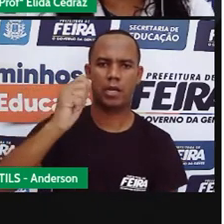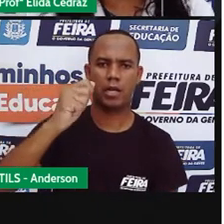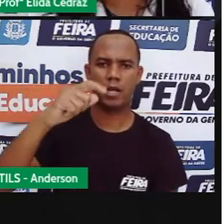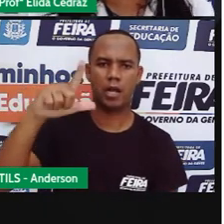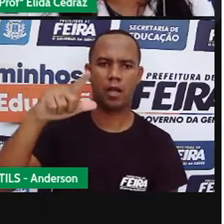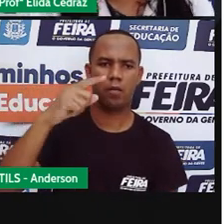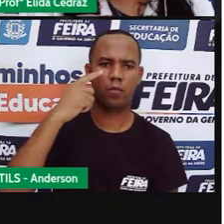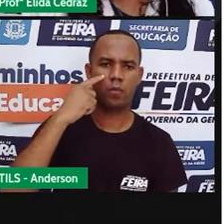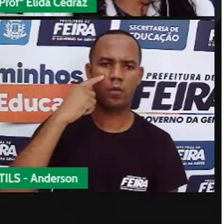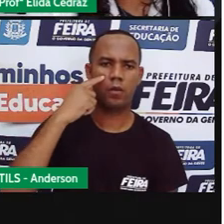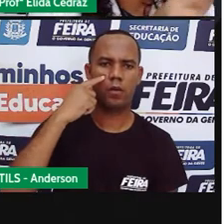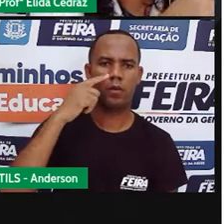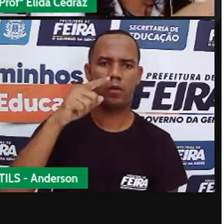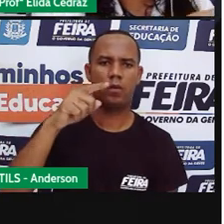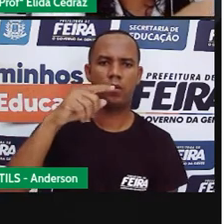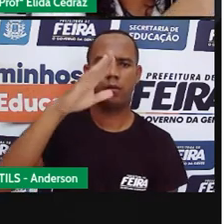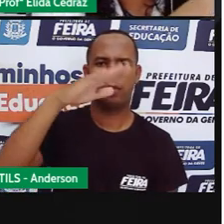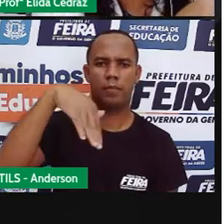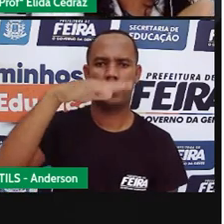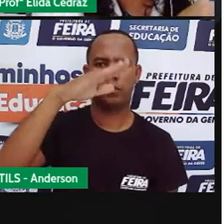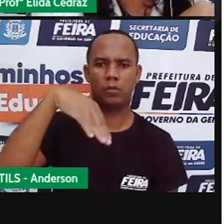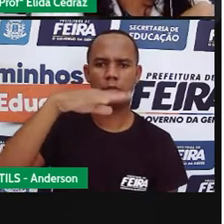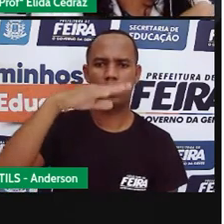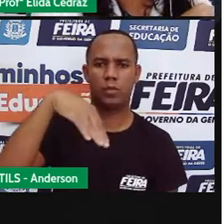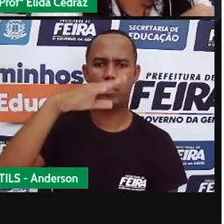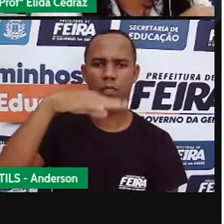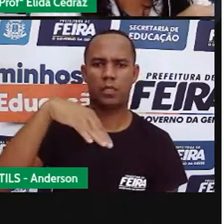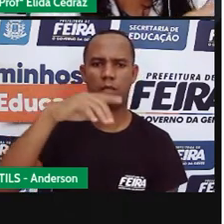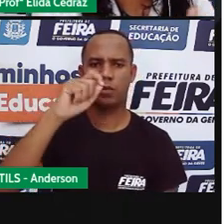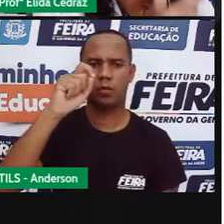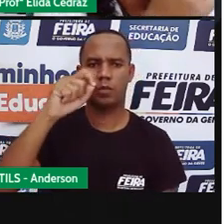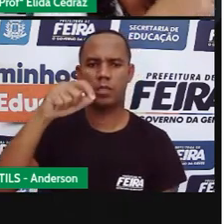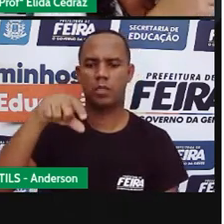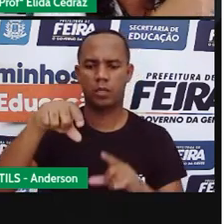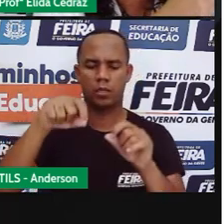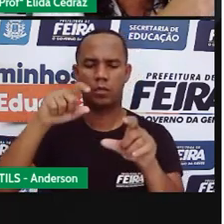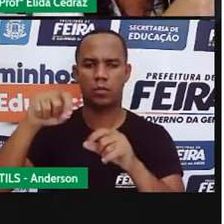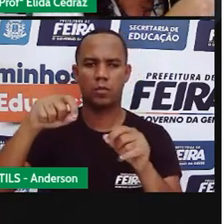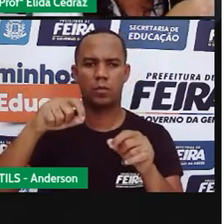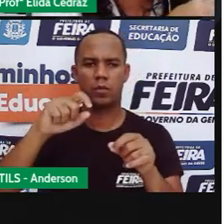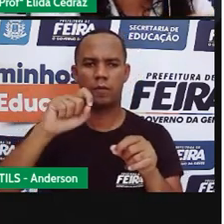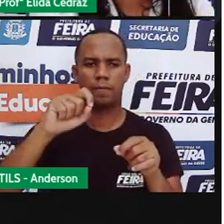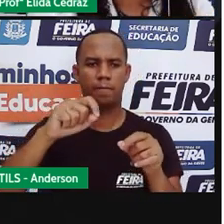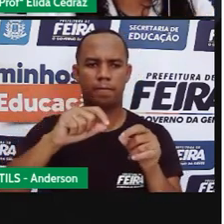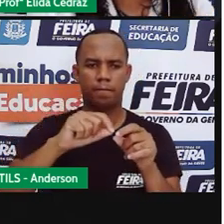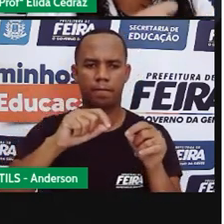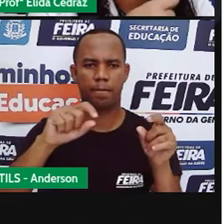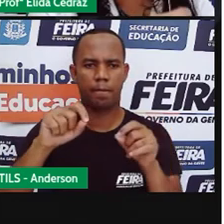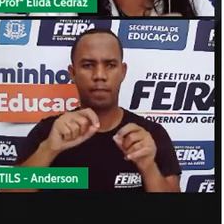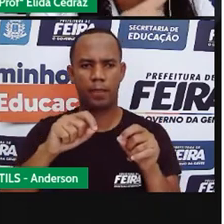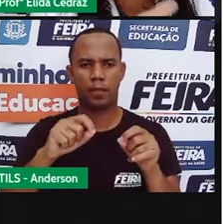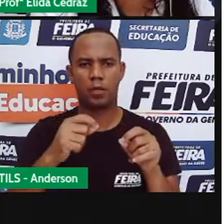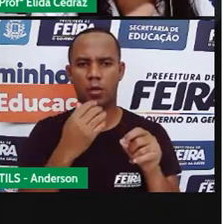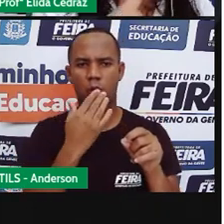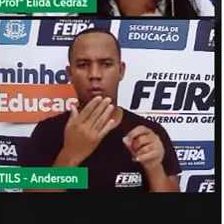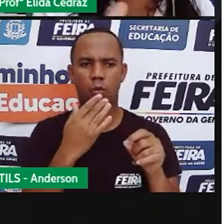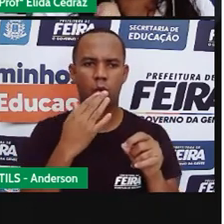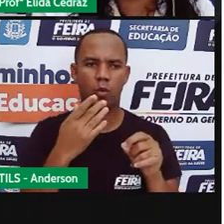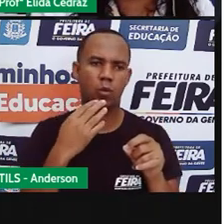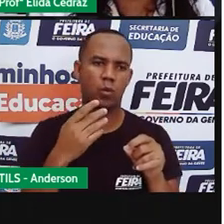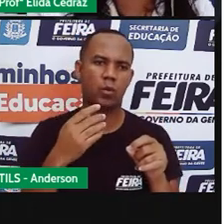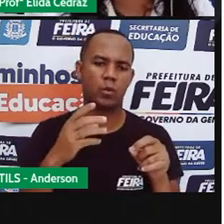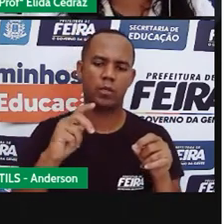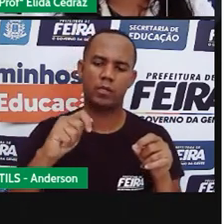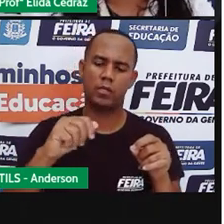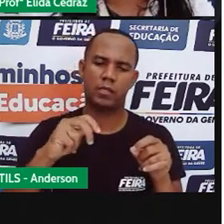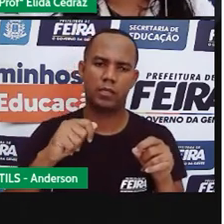ecológicas como o rapaz que a gente na construção falou na entrevista as tintas feitas a base de